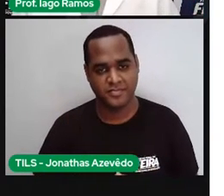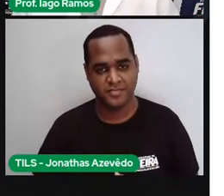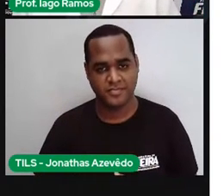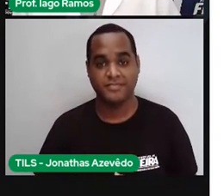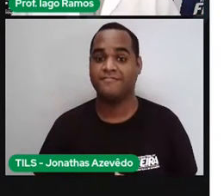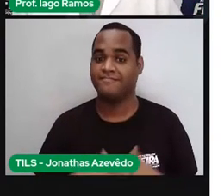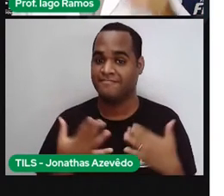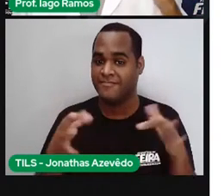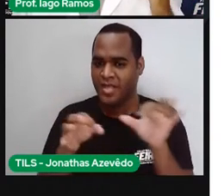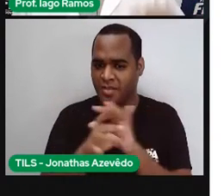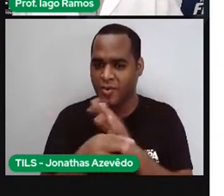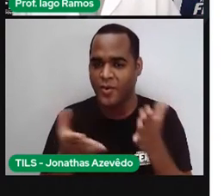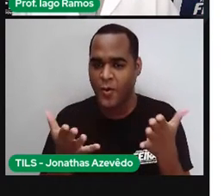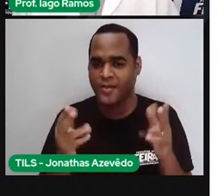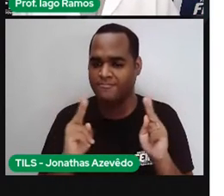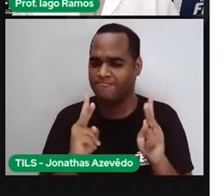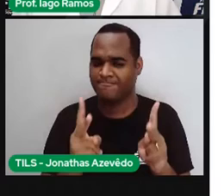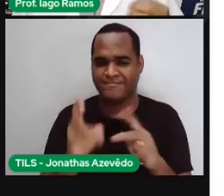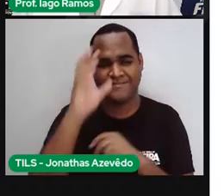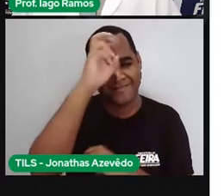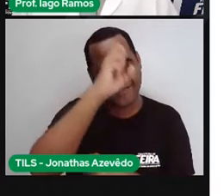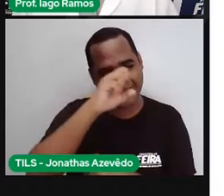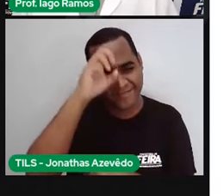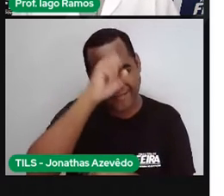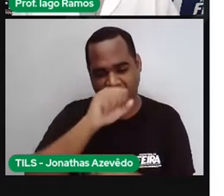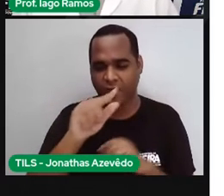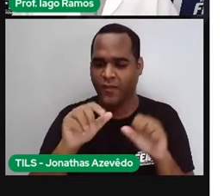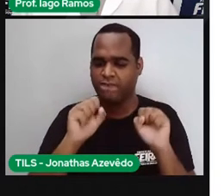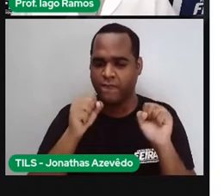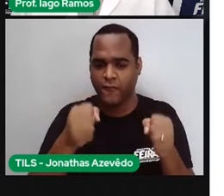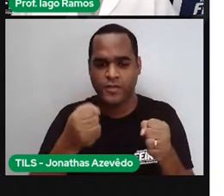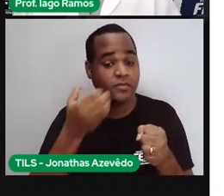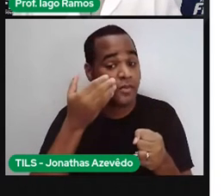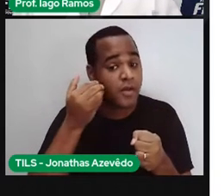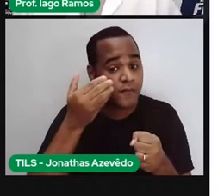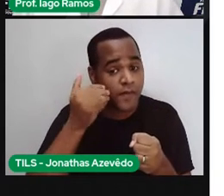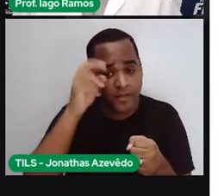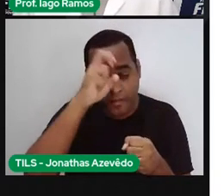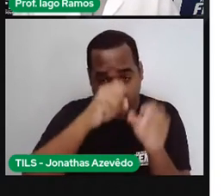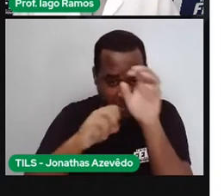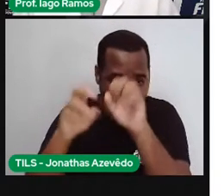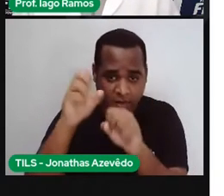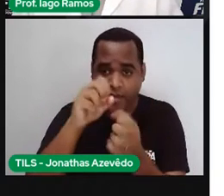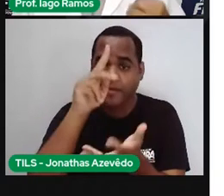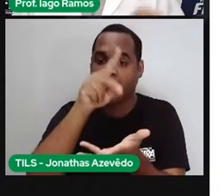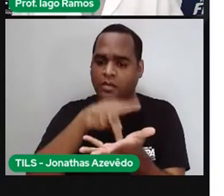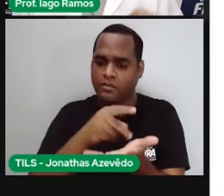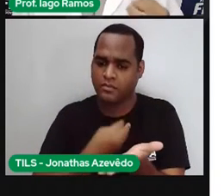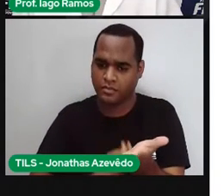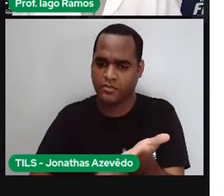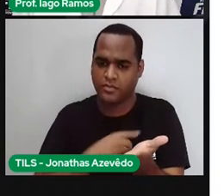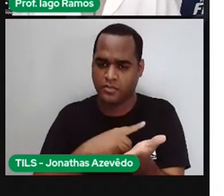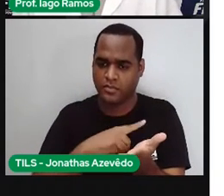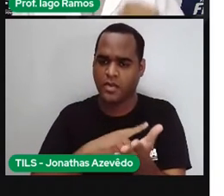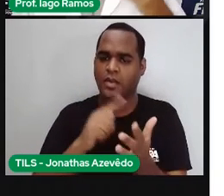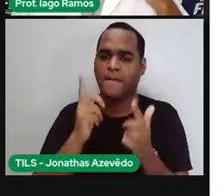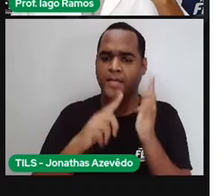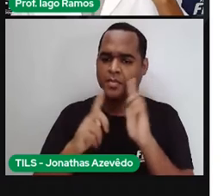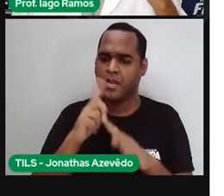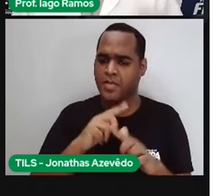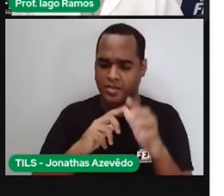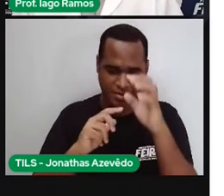Acabou a aula continue aprendendo busque perceber a sua volta situações do mundo real onde você consiga